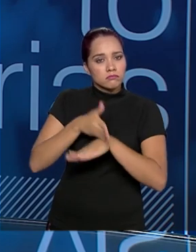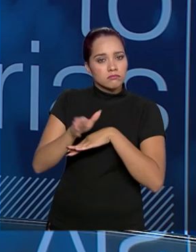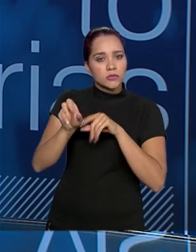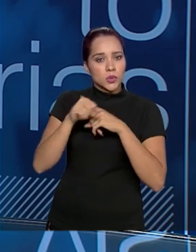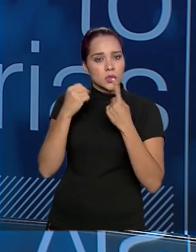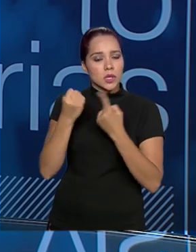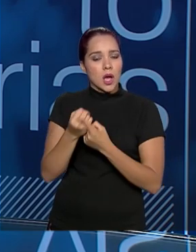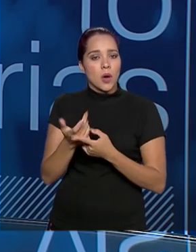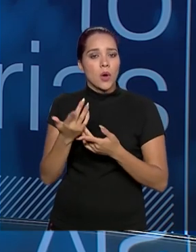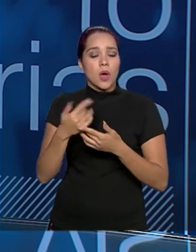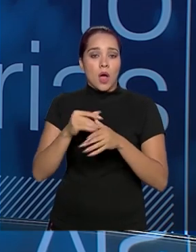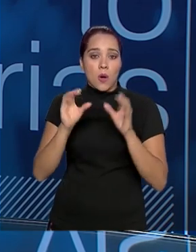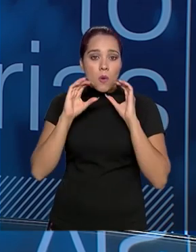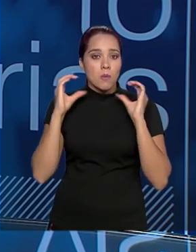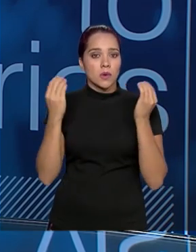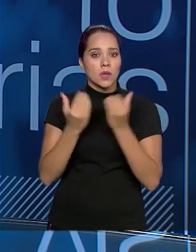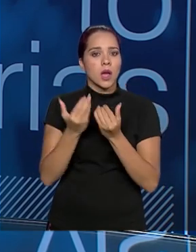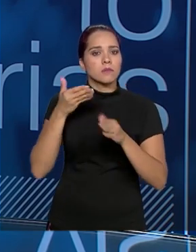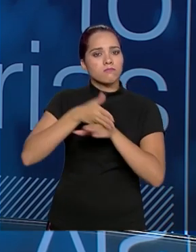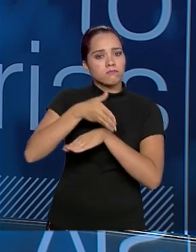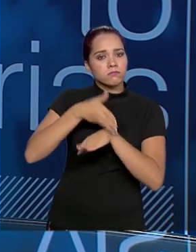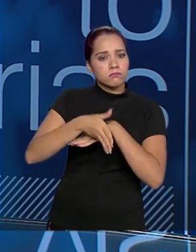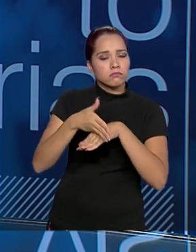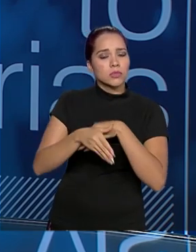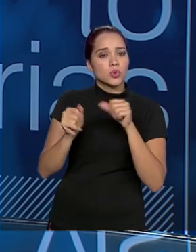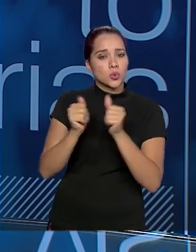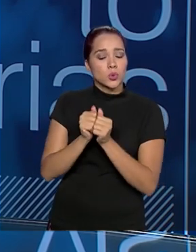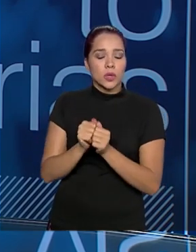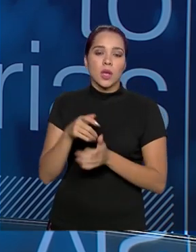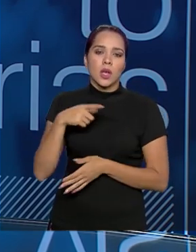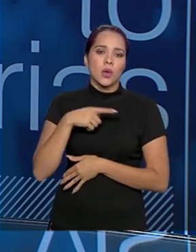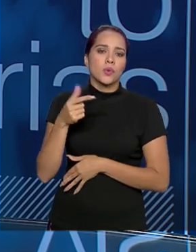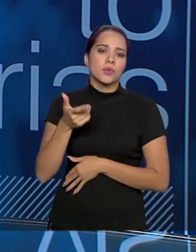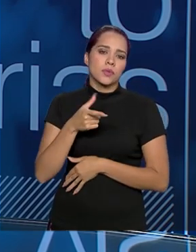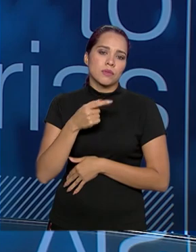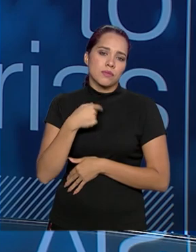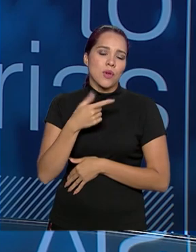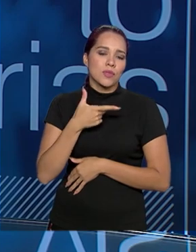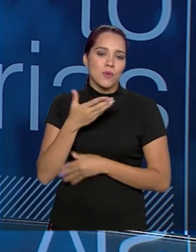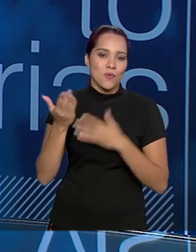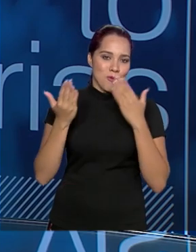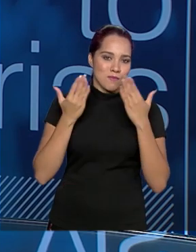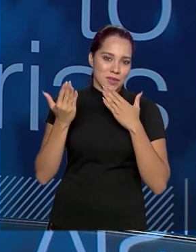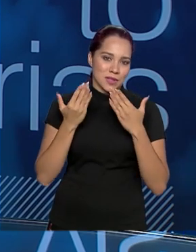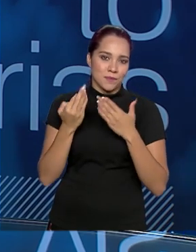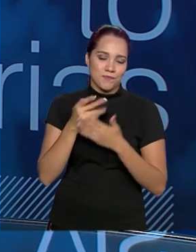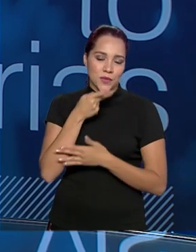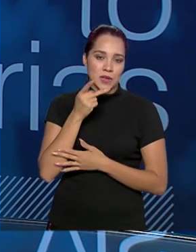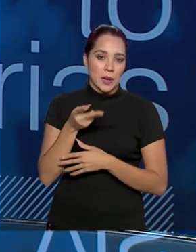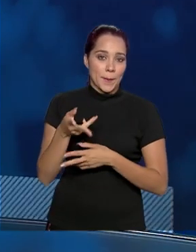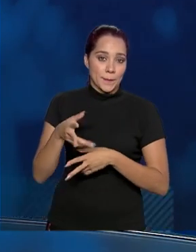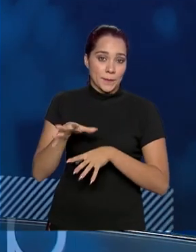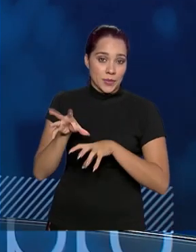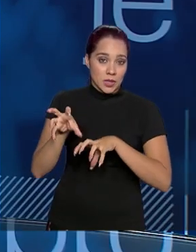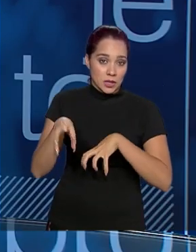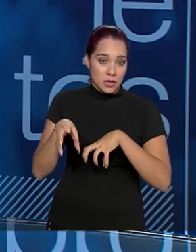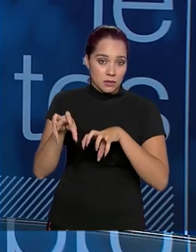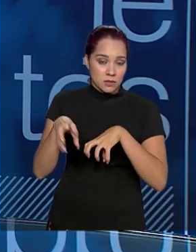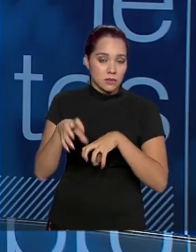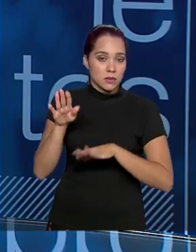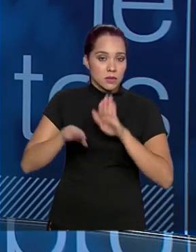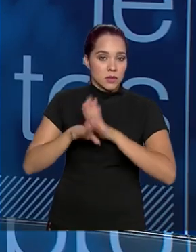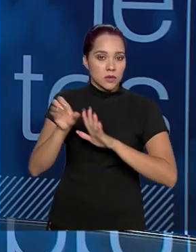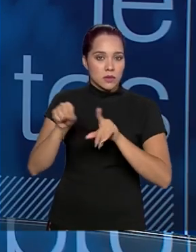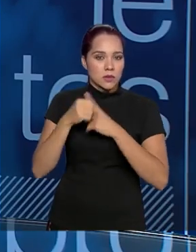participação da comunidade. Eu tenho uma metáfora que uma mineração, muitas vezes a